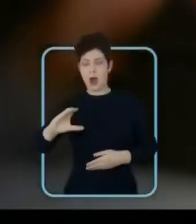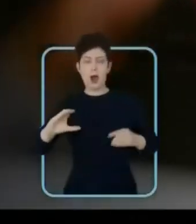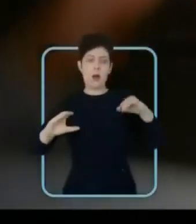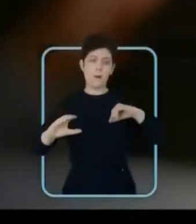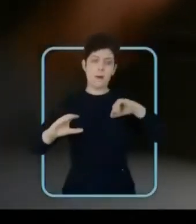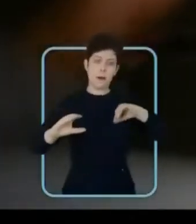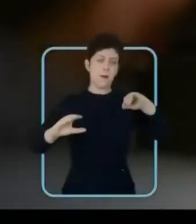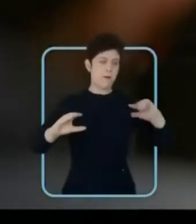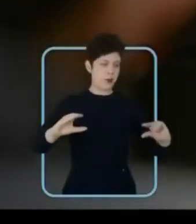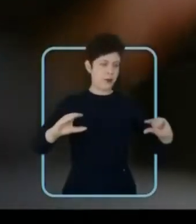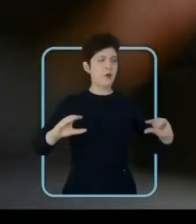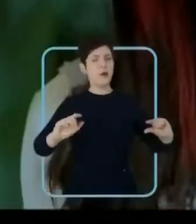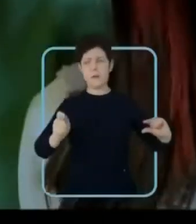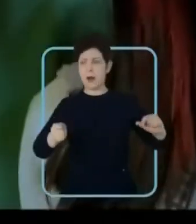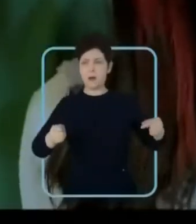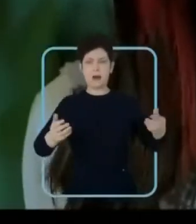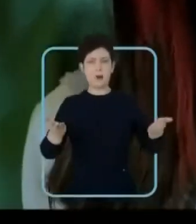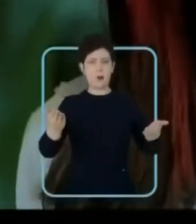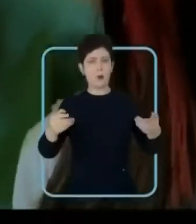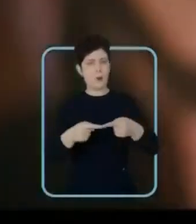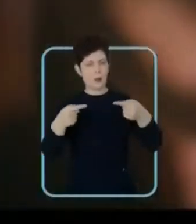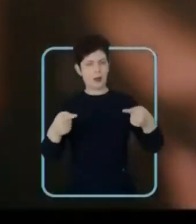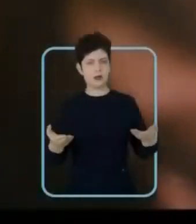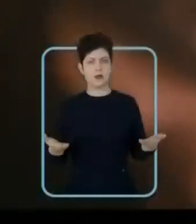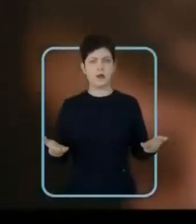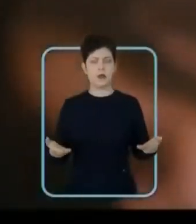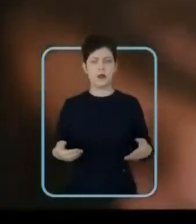paga mais, quem ganha menos paga menos. É isso.